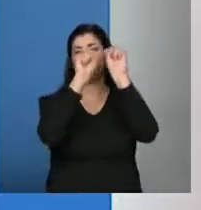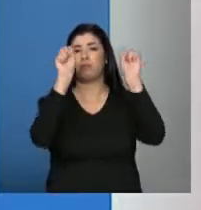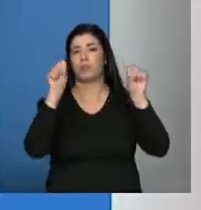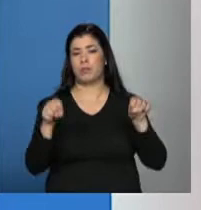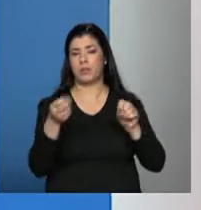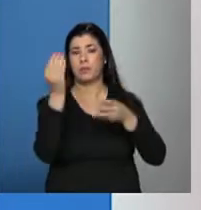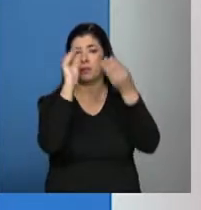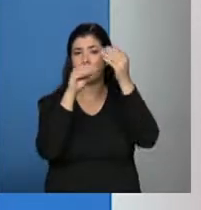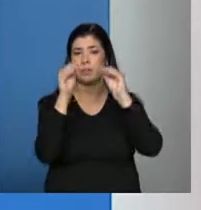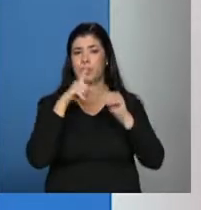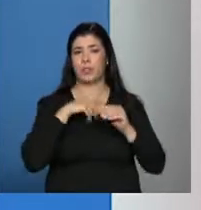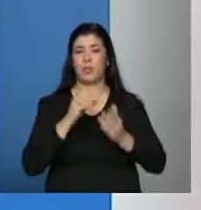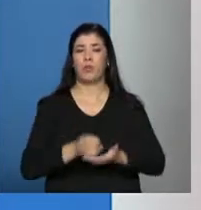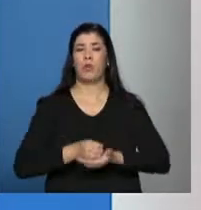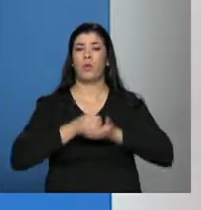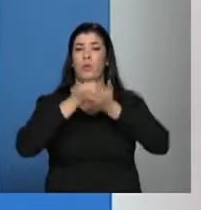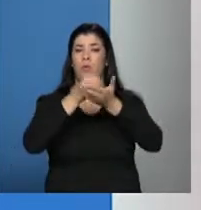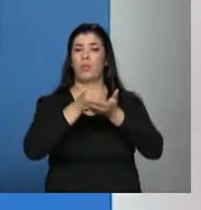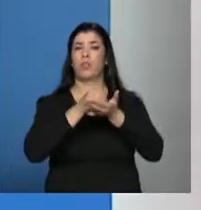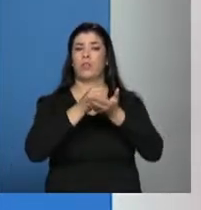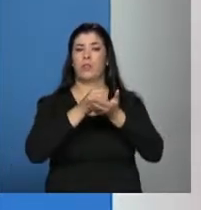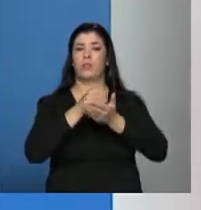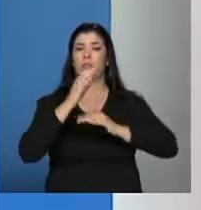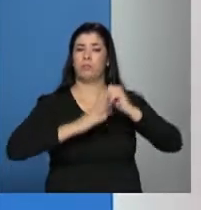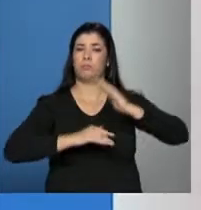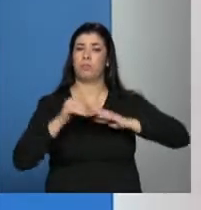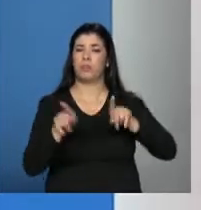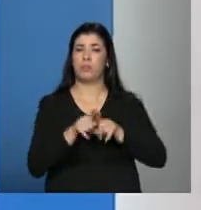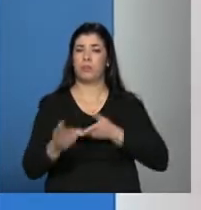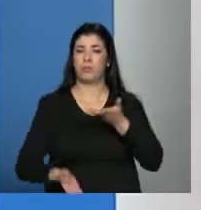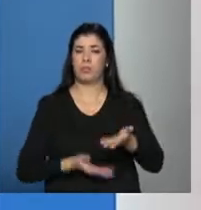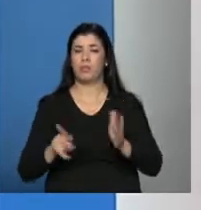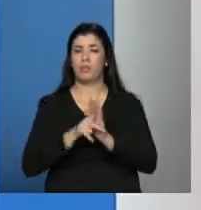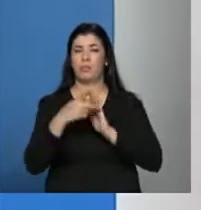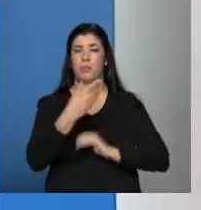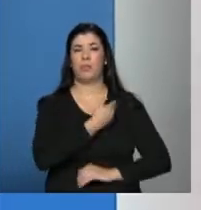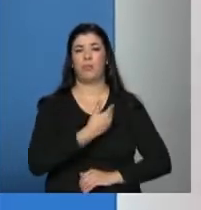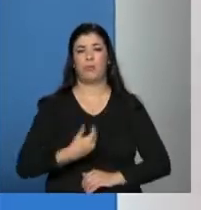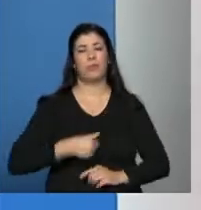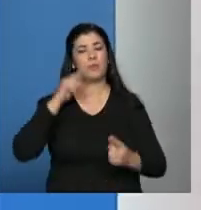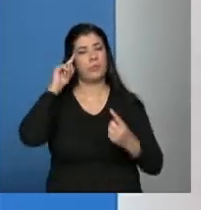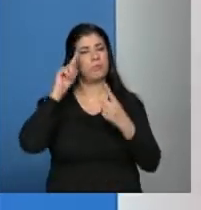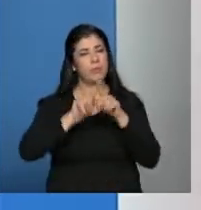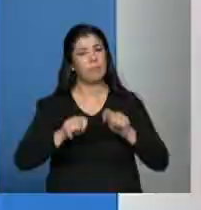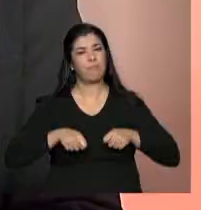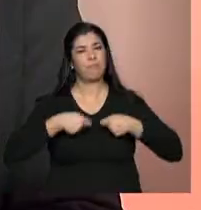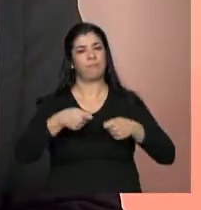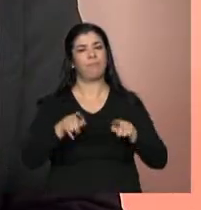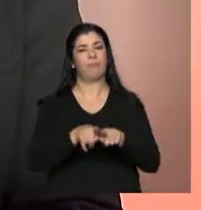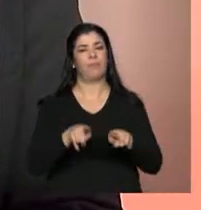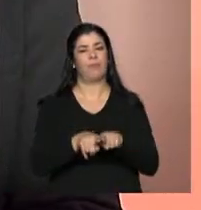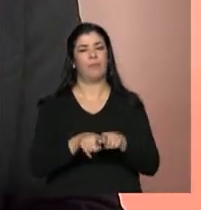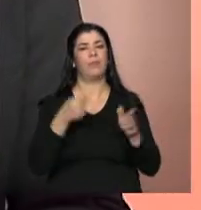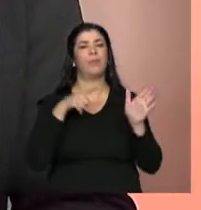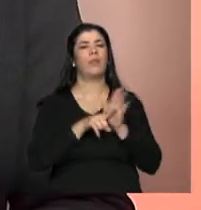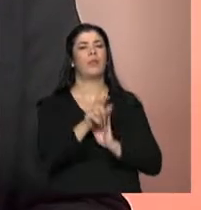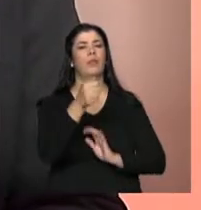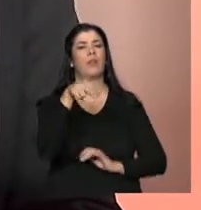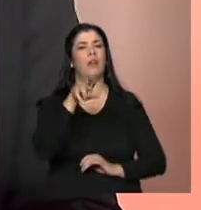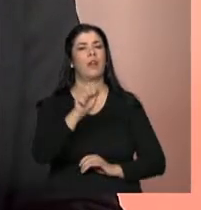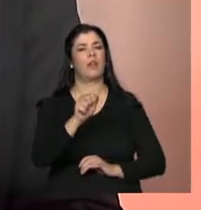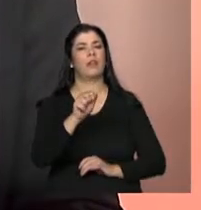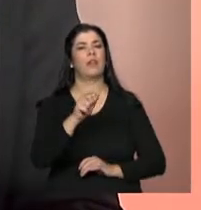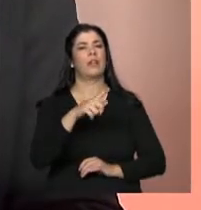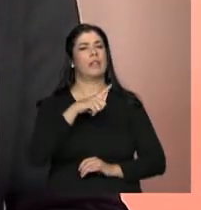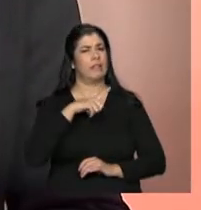venham dentro de um patamar e de um padrão de serviço público. Esse é o grande desafio. Só para tirar uma dúvida, Paula, existe algum tipo de